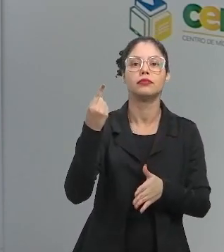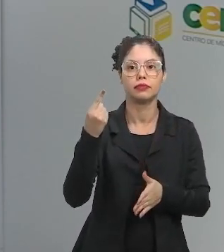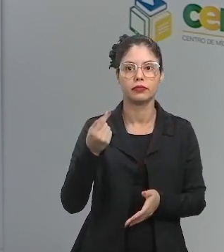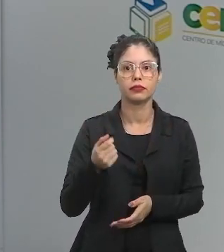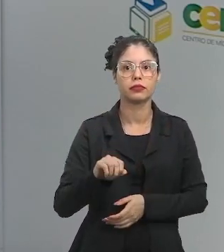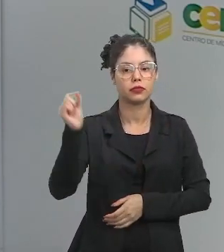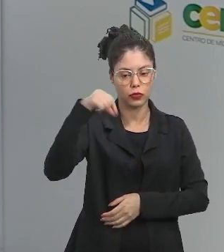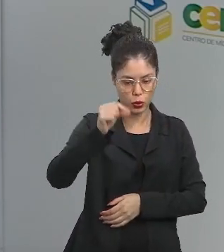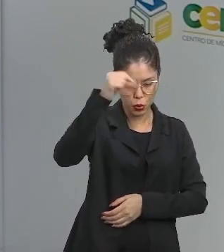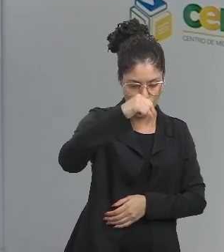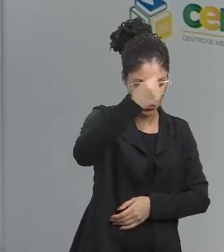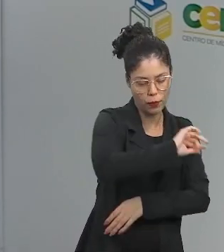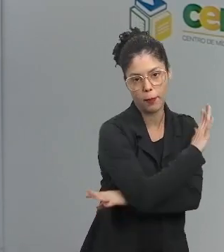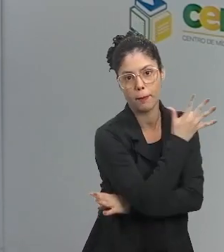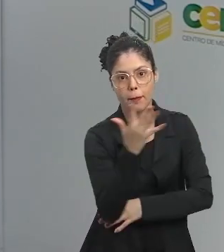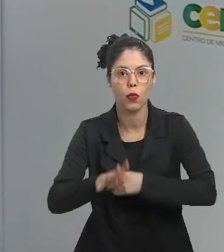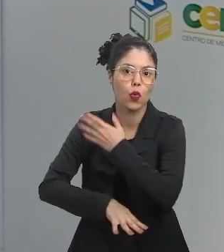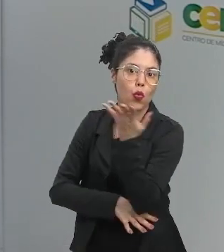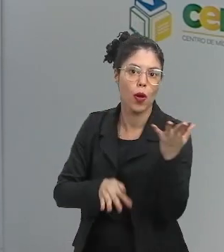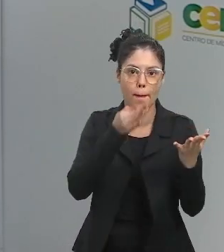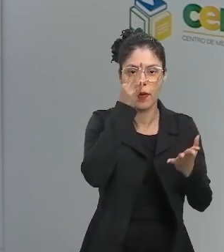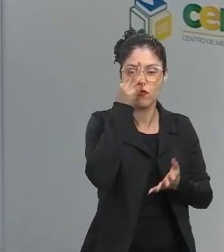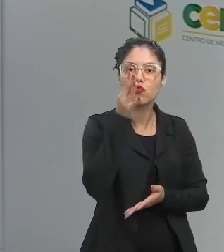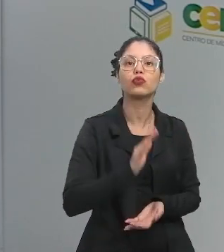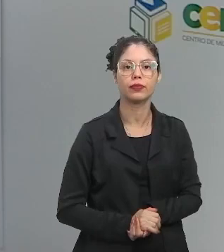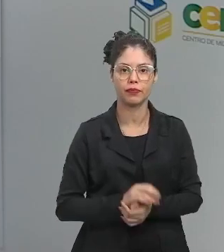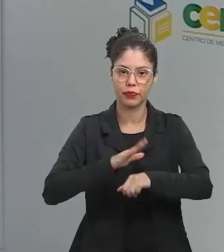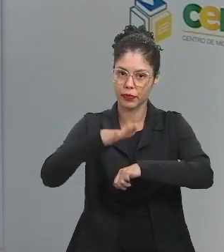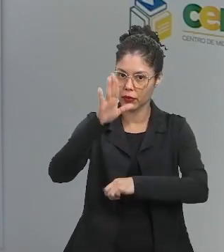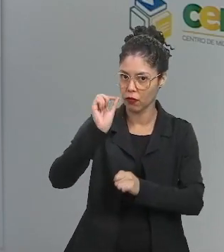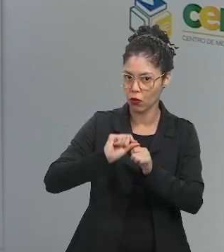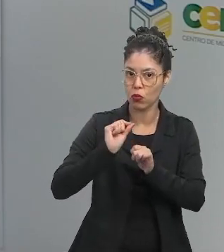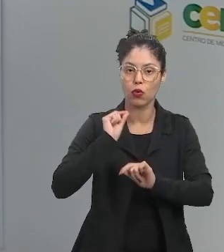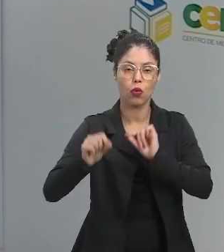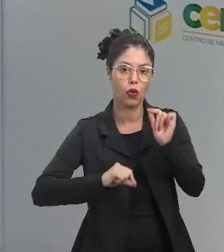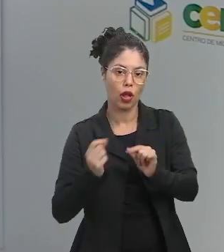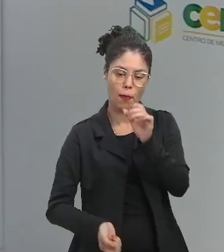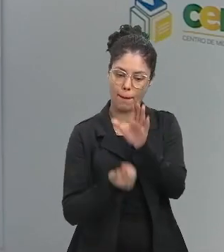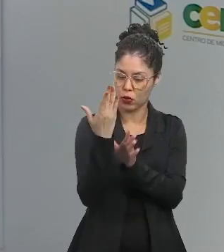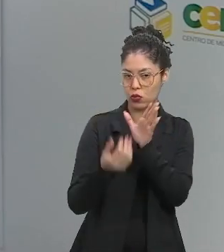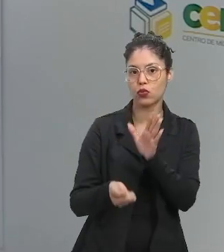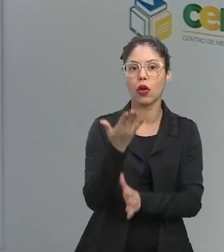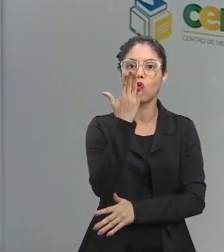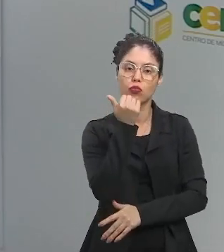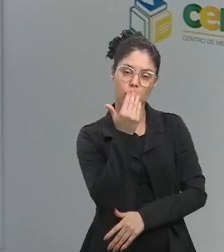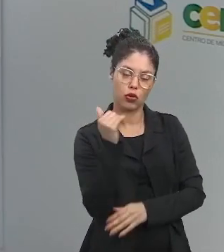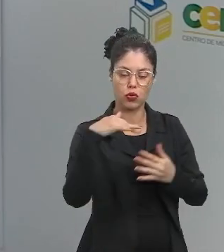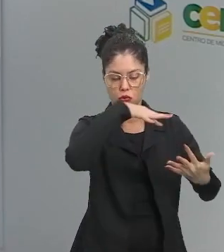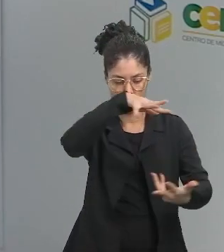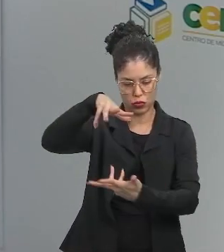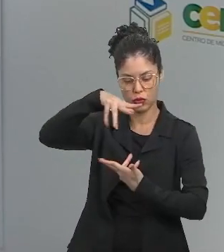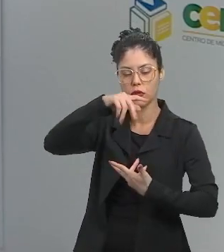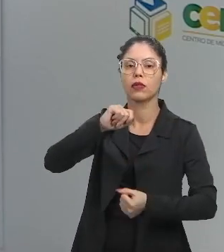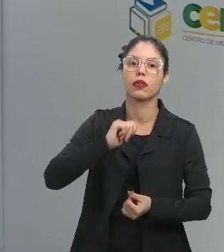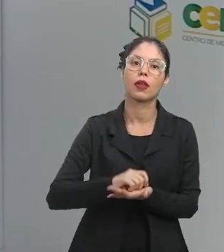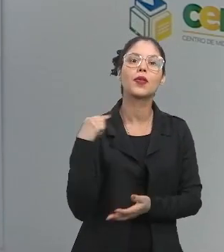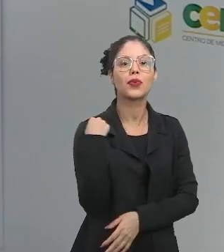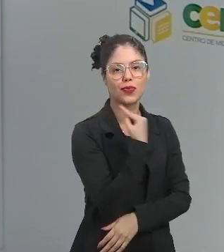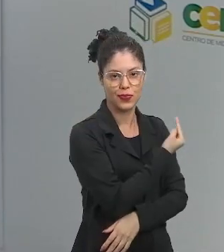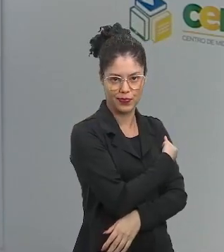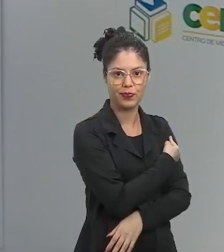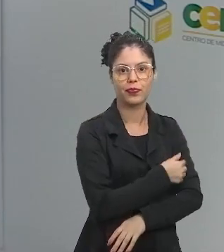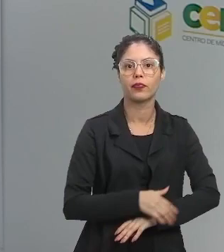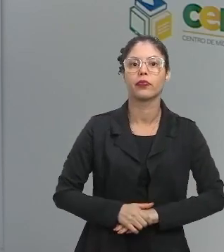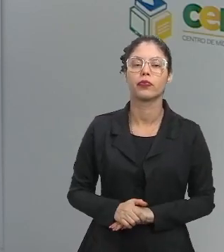polinizadoras. Quer dizer, é quem mais faz com que haja produção de alimento no mundo para nós.